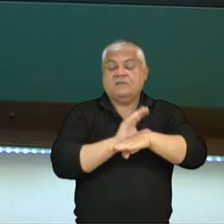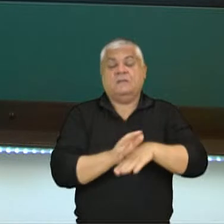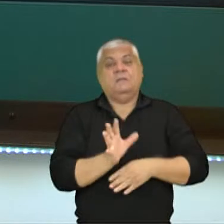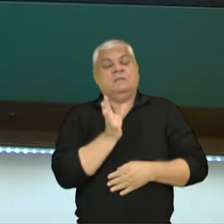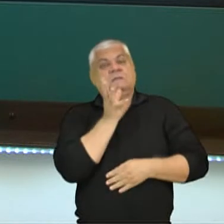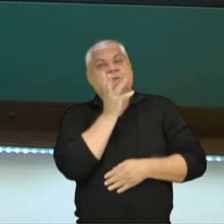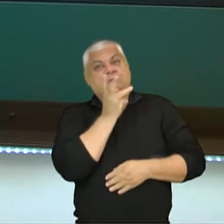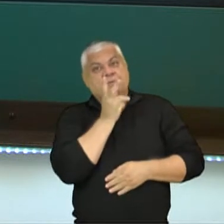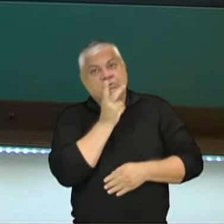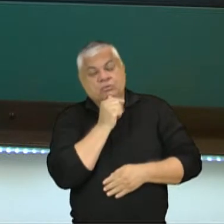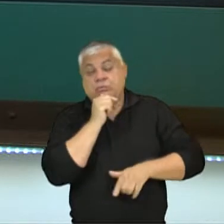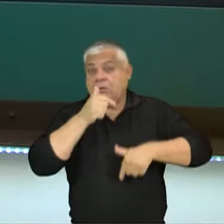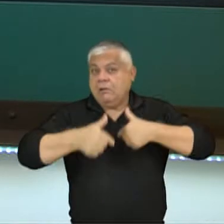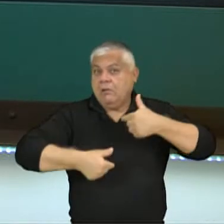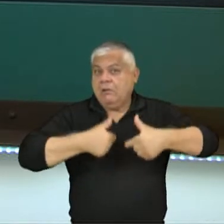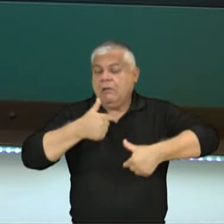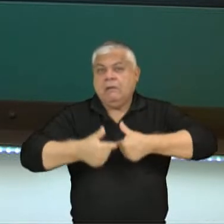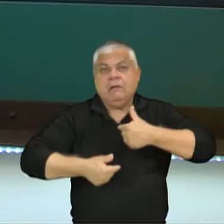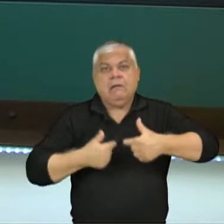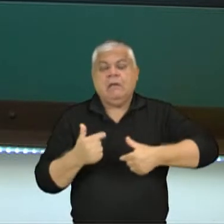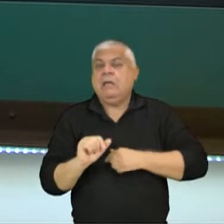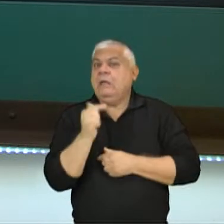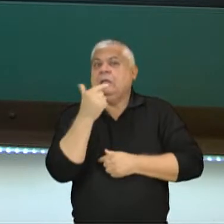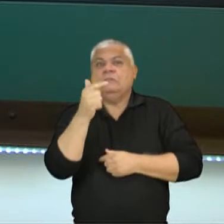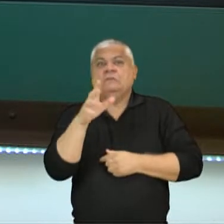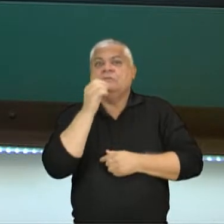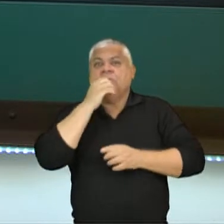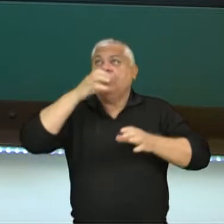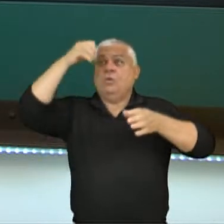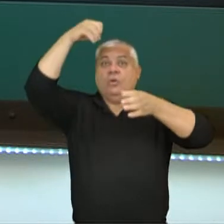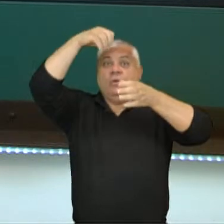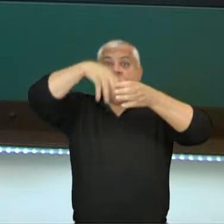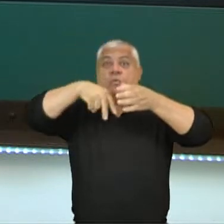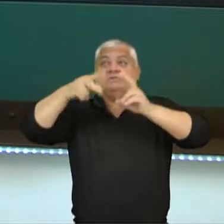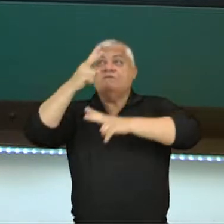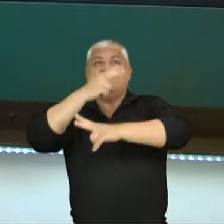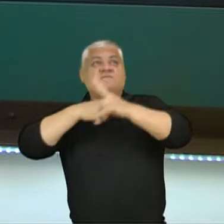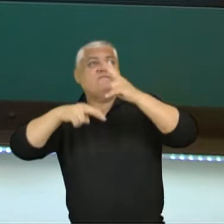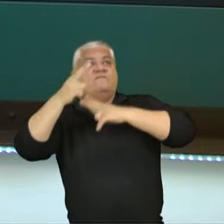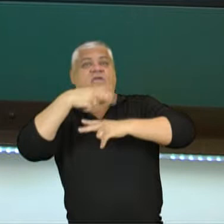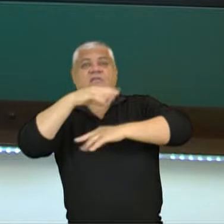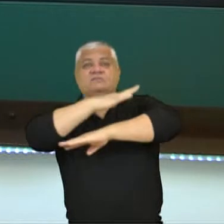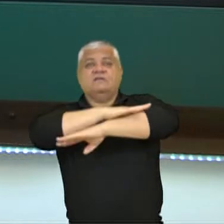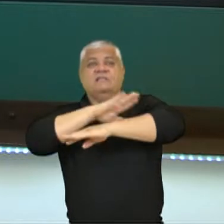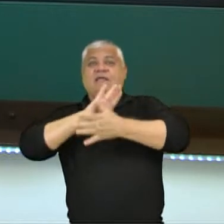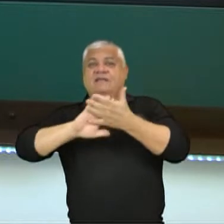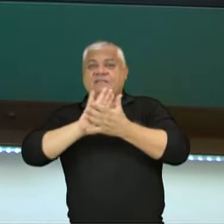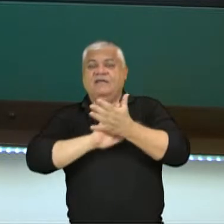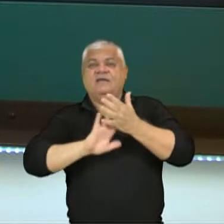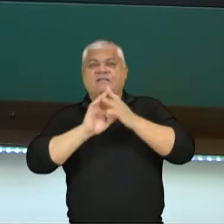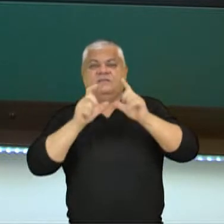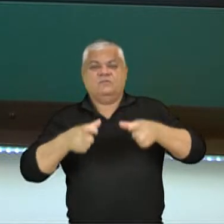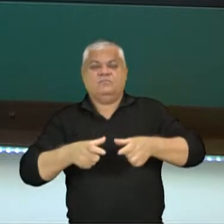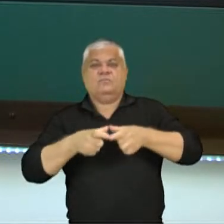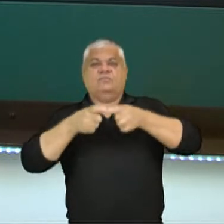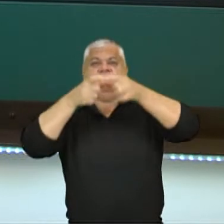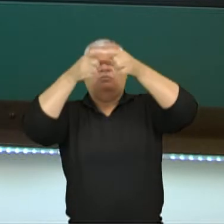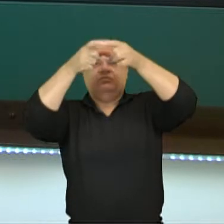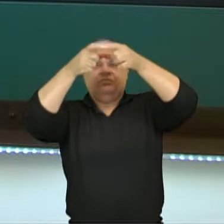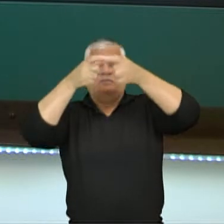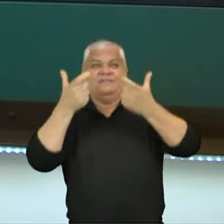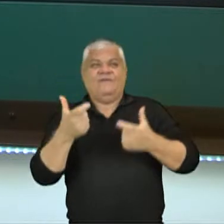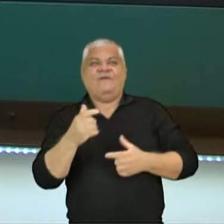muito grande. mais uma, como não tinha como entrar luz e entrar ar porque não tinha janela, eles fizeram isso, o óculos. Por isso que nós temos o termo